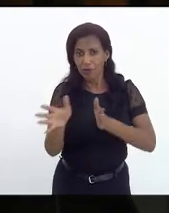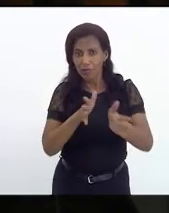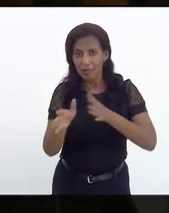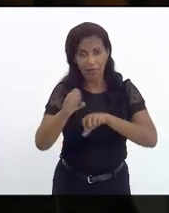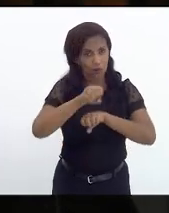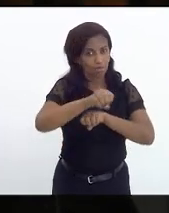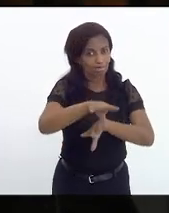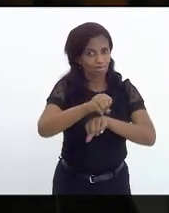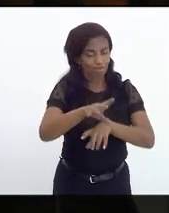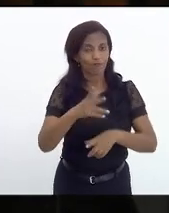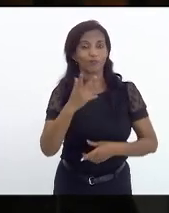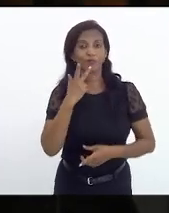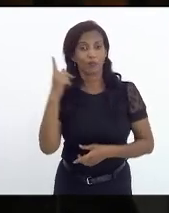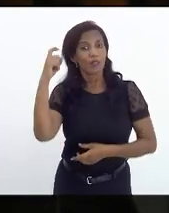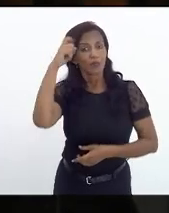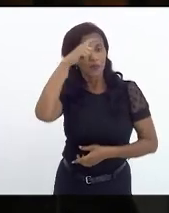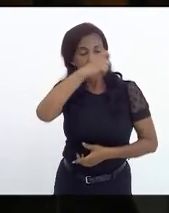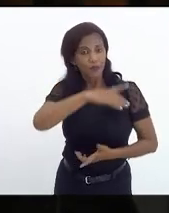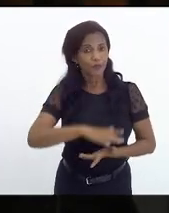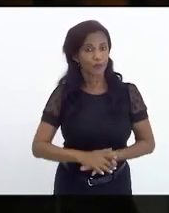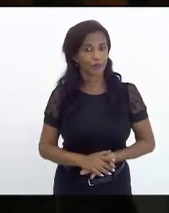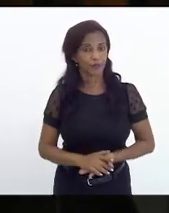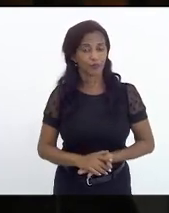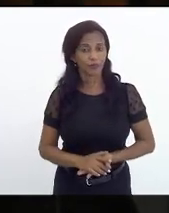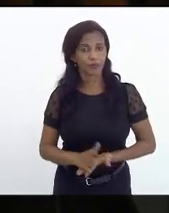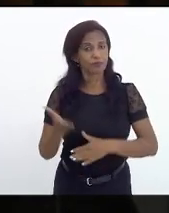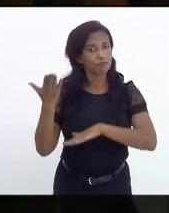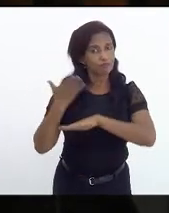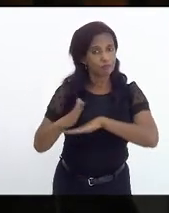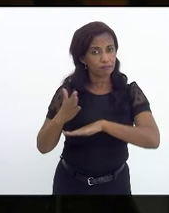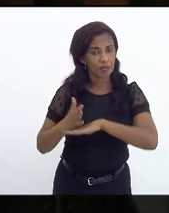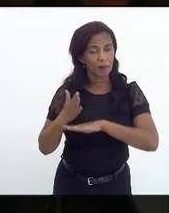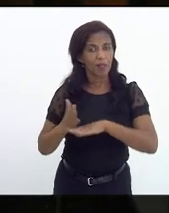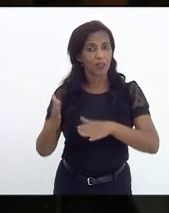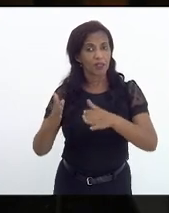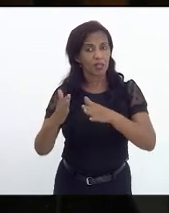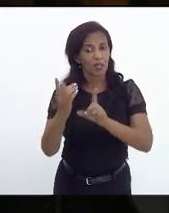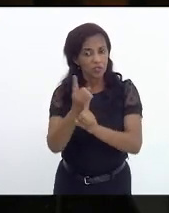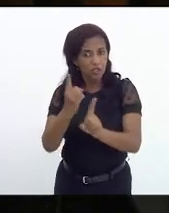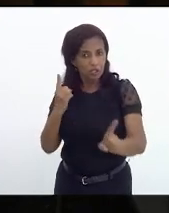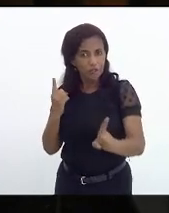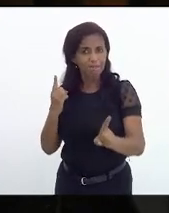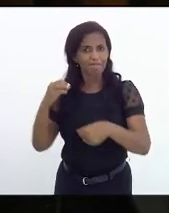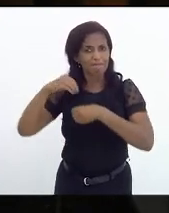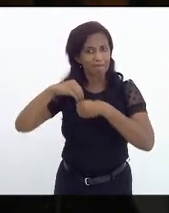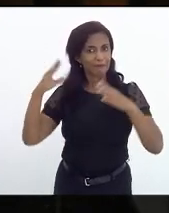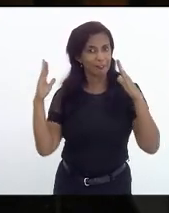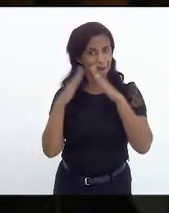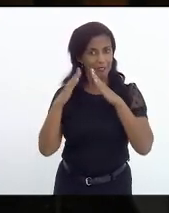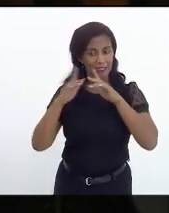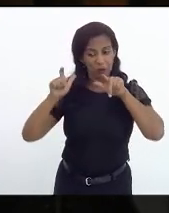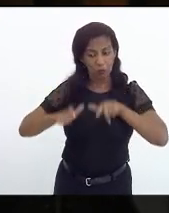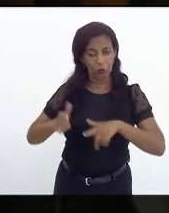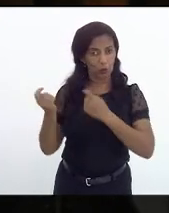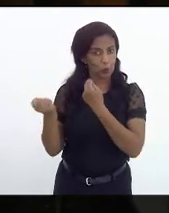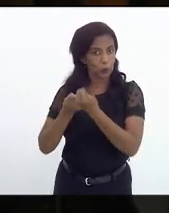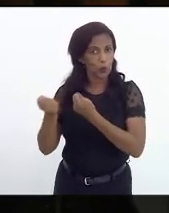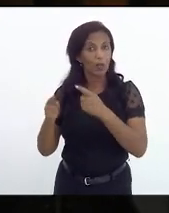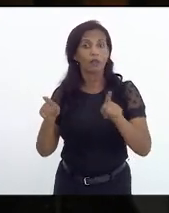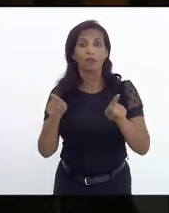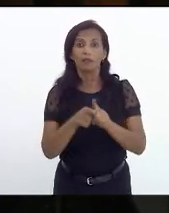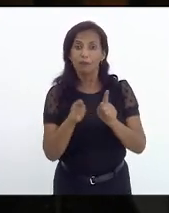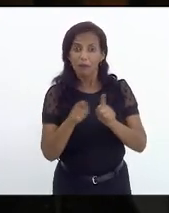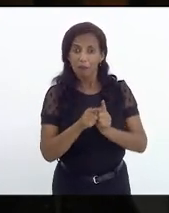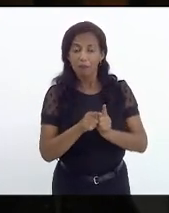educação não apenas da dificuldade de praticar a quarentena o isolamento social diante da precariedade econômica mas também